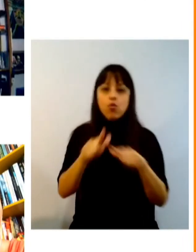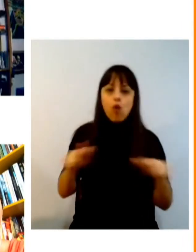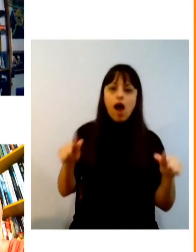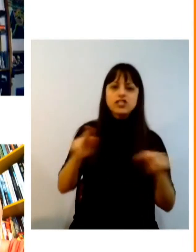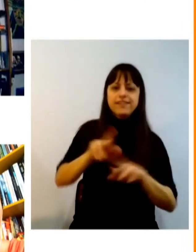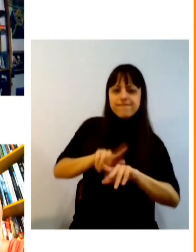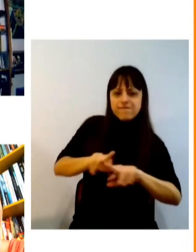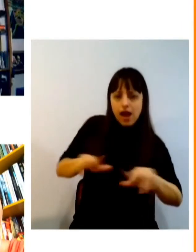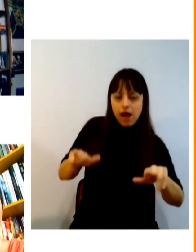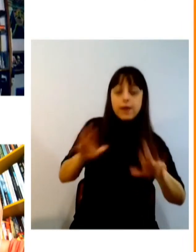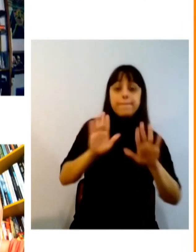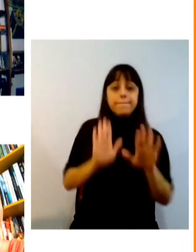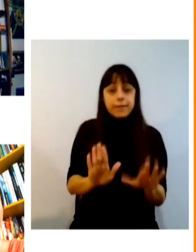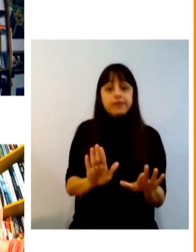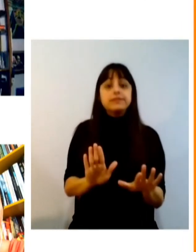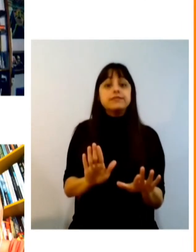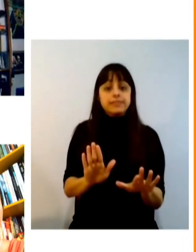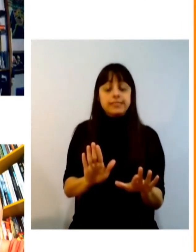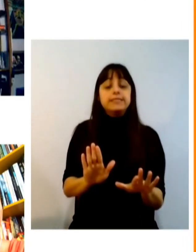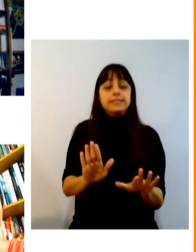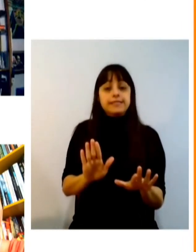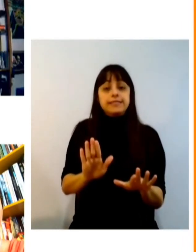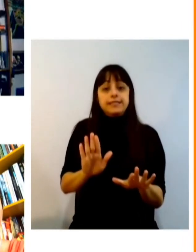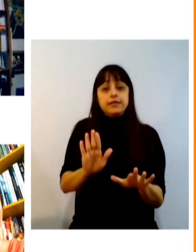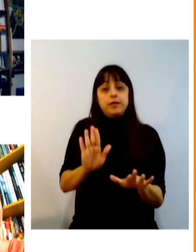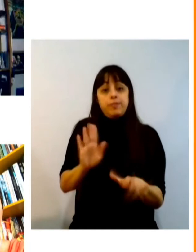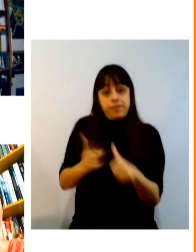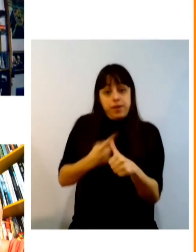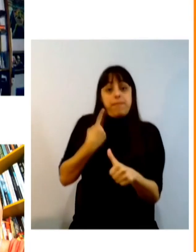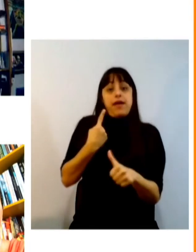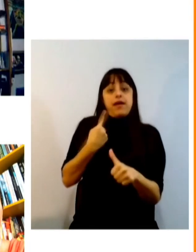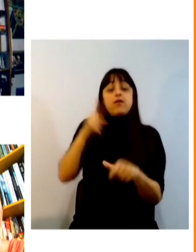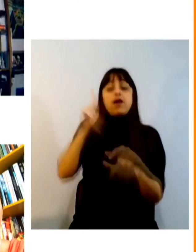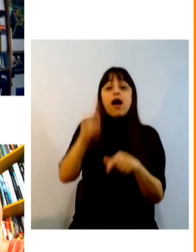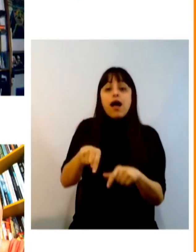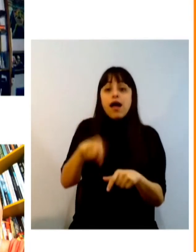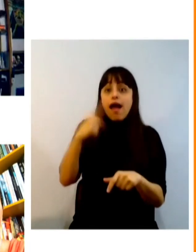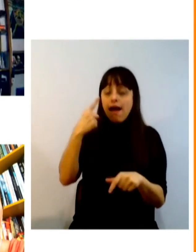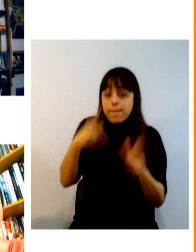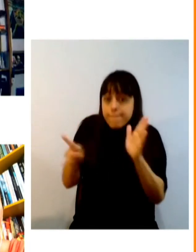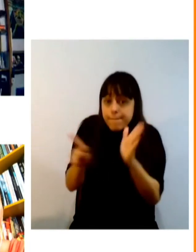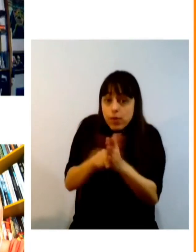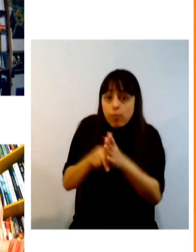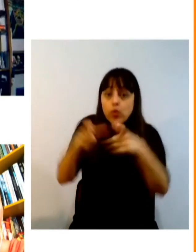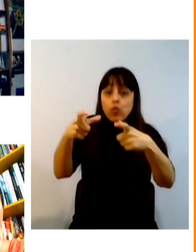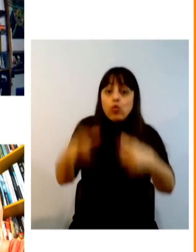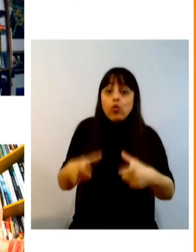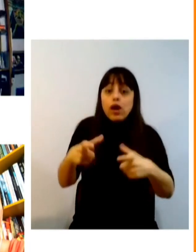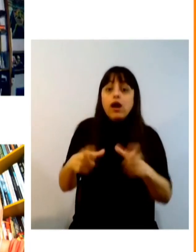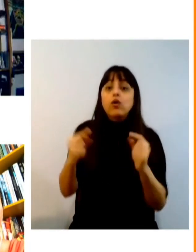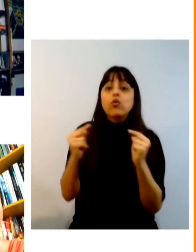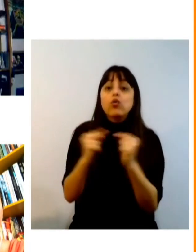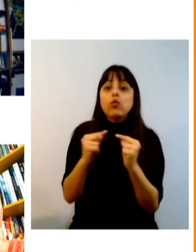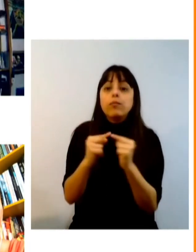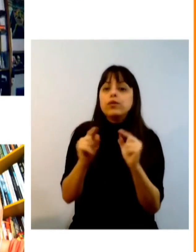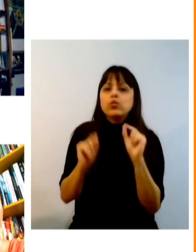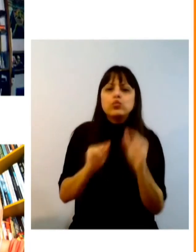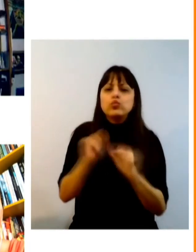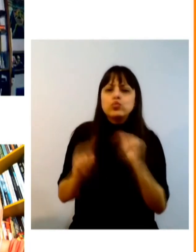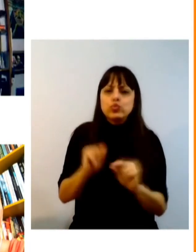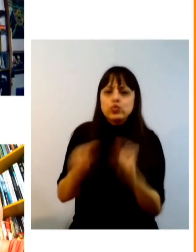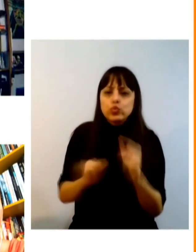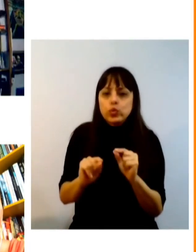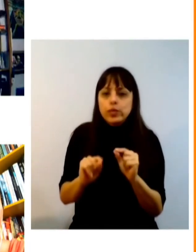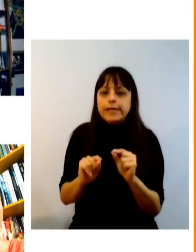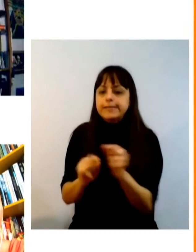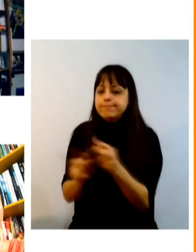para isso o início de tudo é vocação local entender quais são as especificidades o